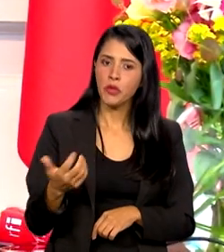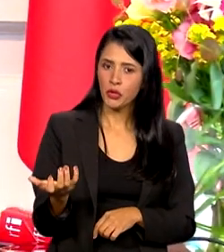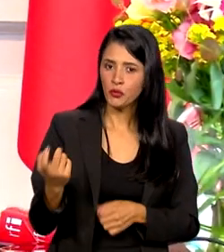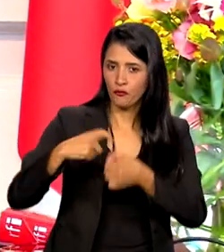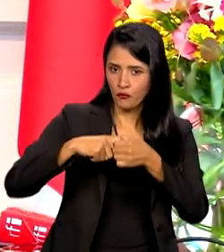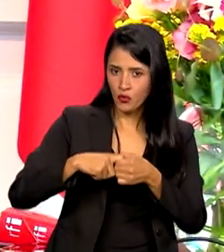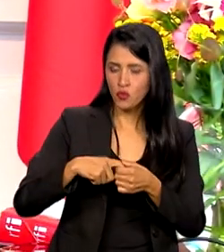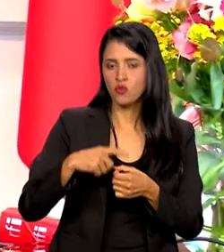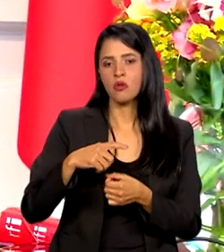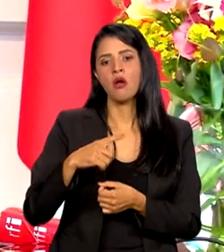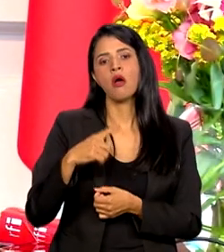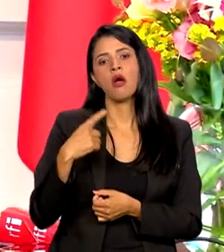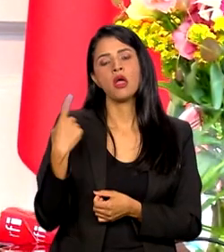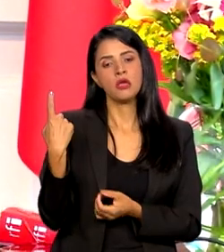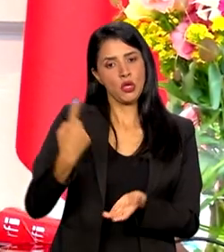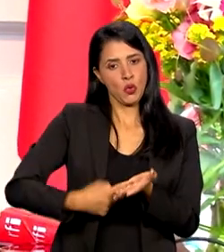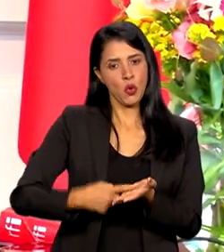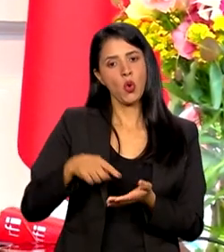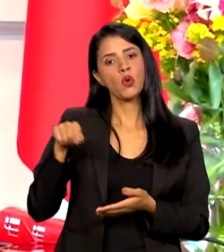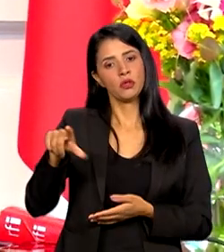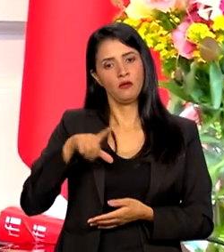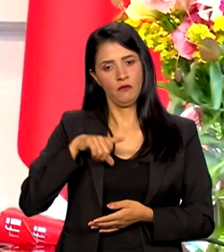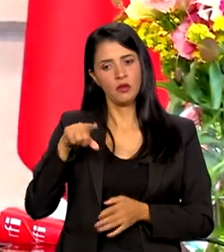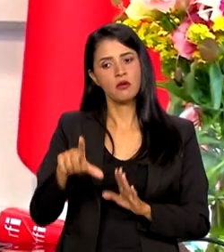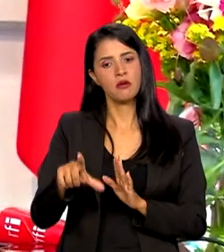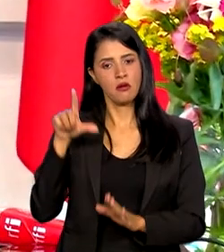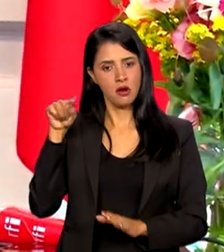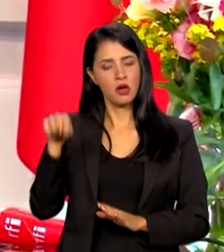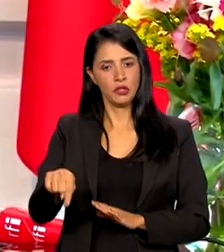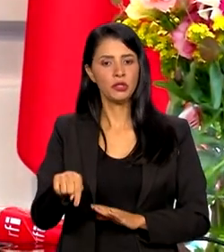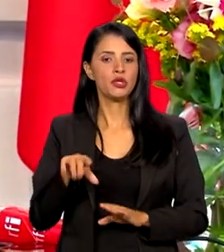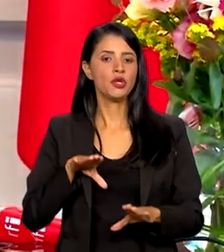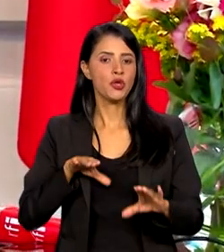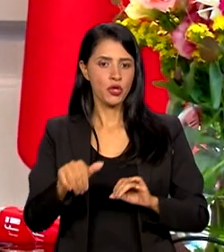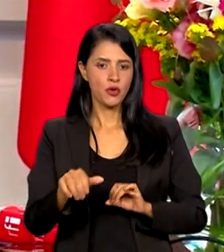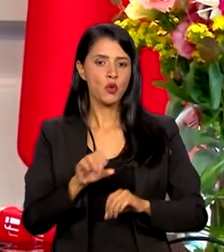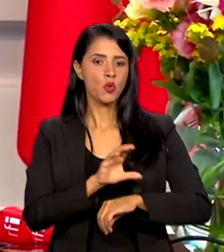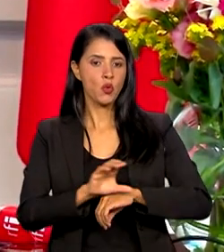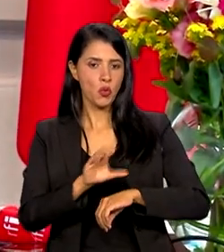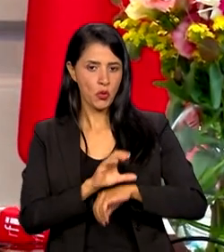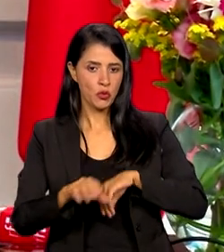Retomarmos o acordo que nós tínhamos aqui em Portugal em formação de professores.